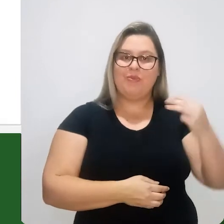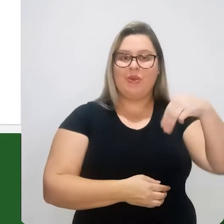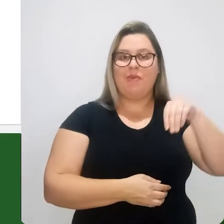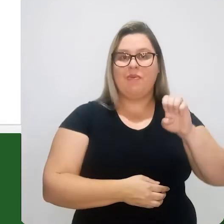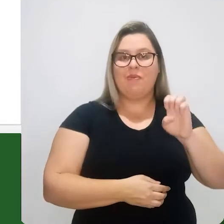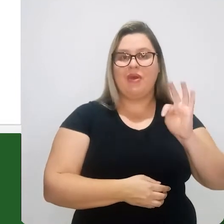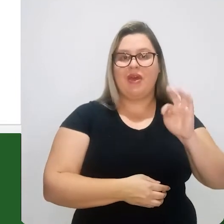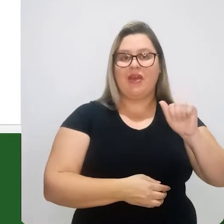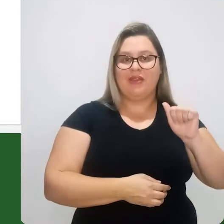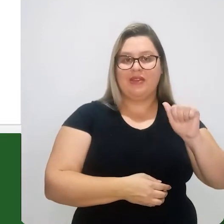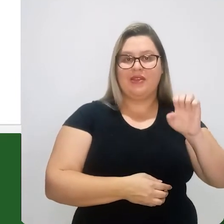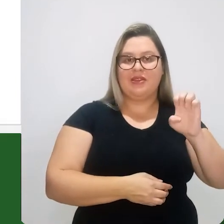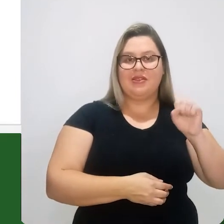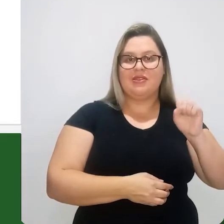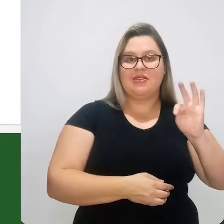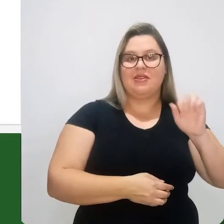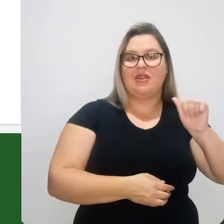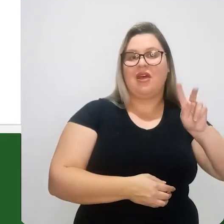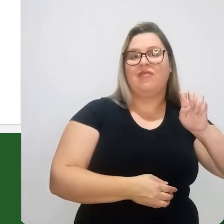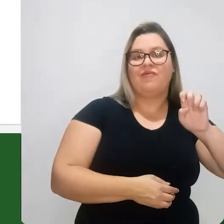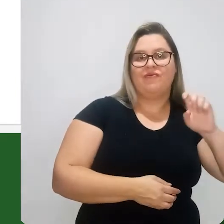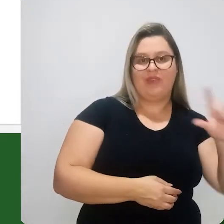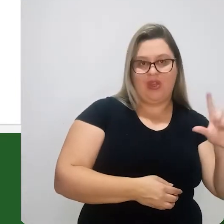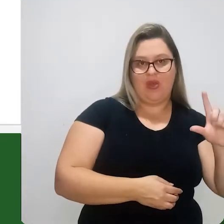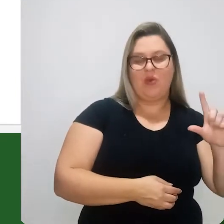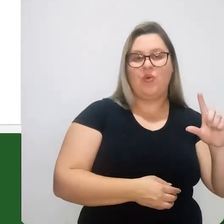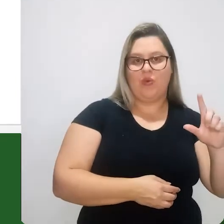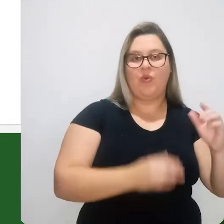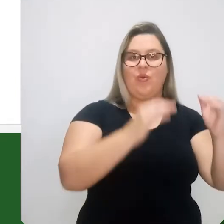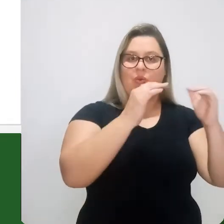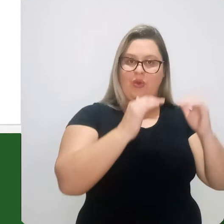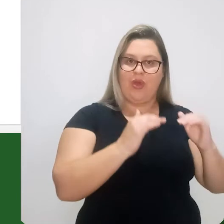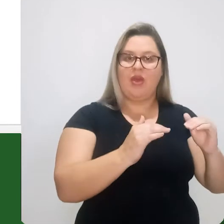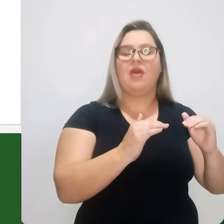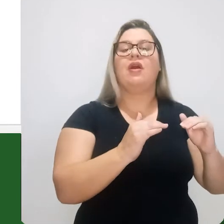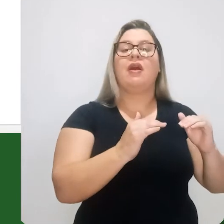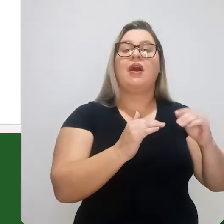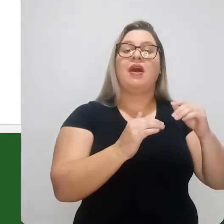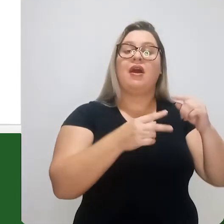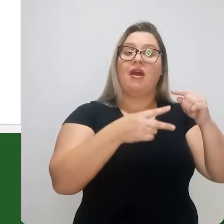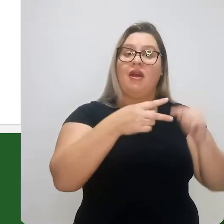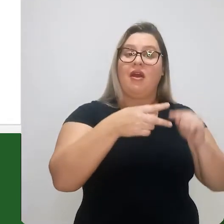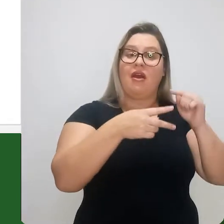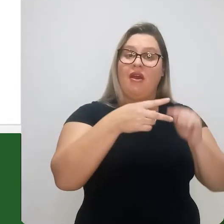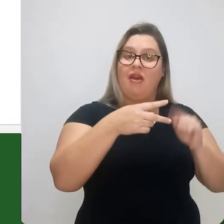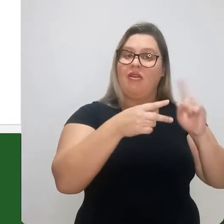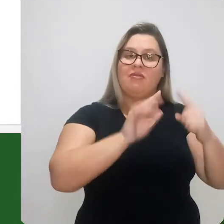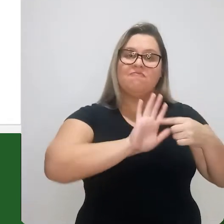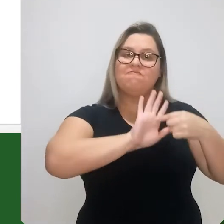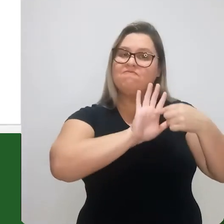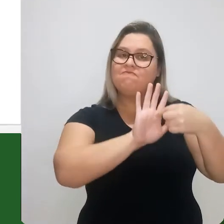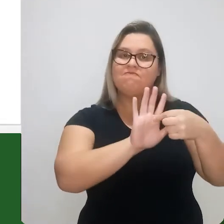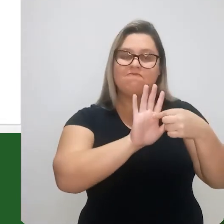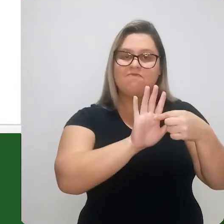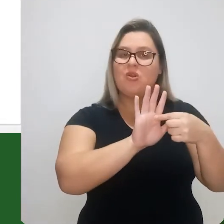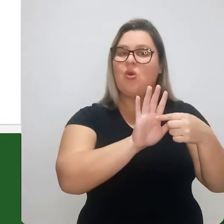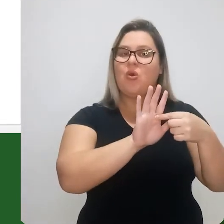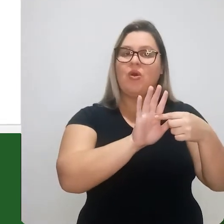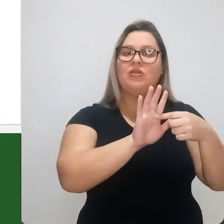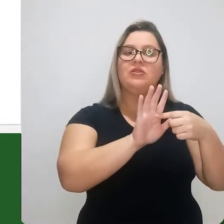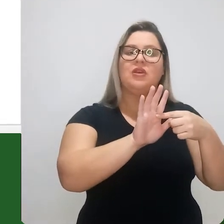são fases chamadas fases meta-estáveis, ou seja, essa fase baienita e essa fase martensita, elas não irão